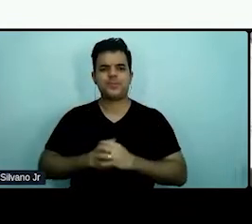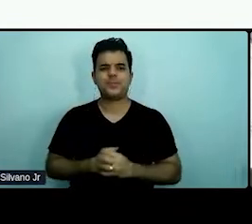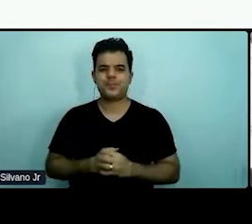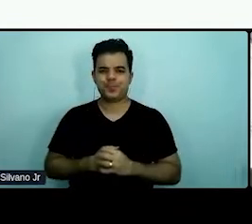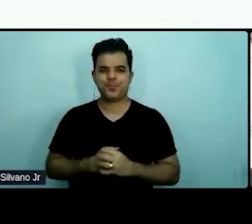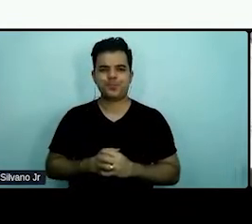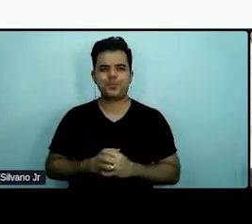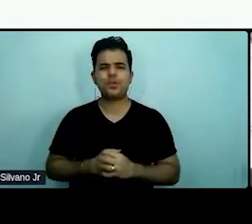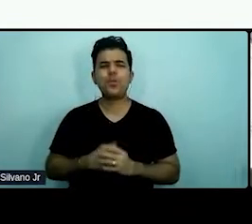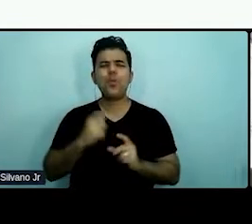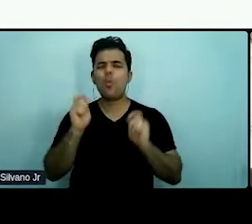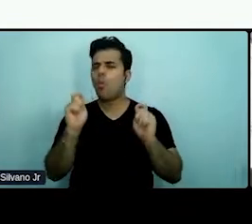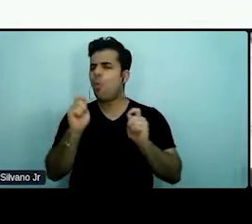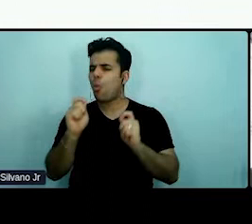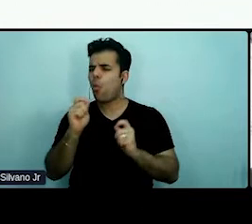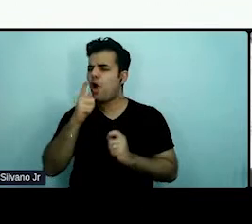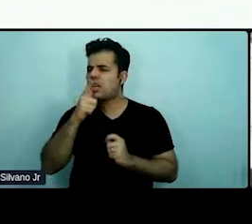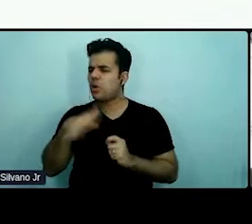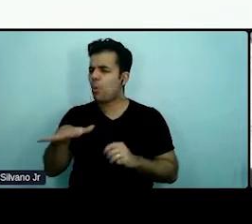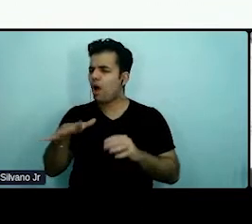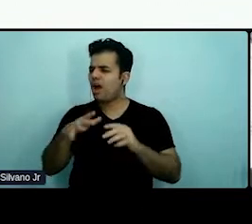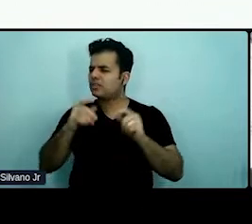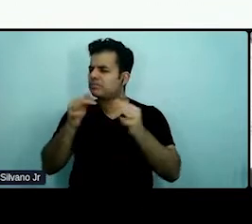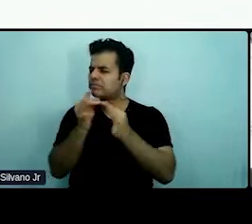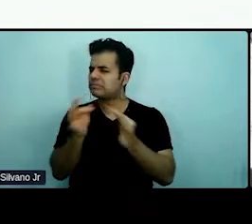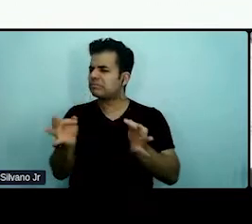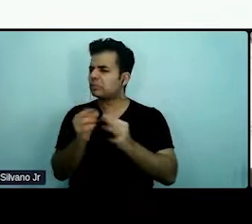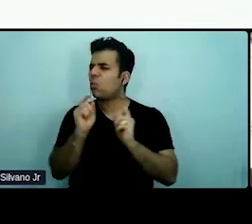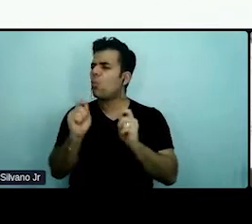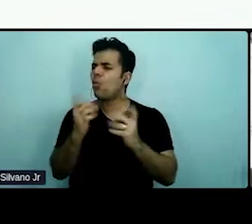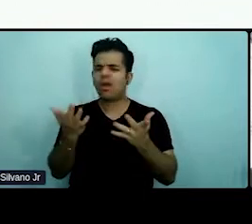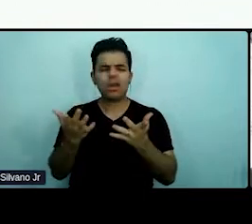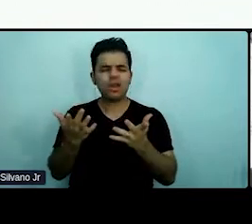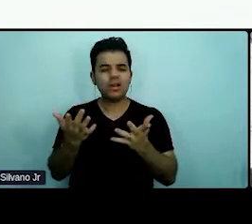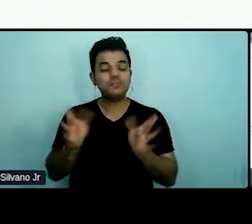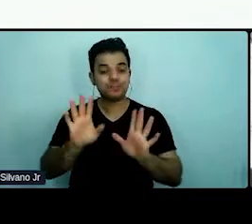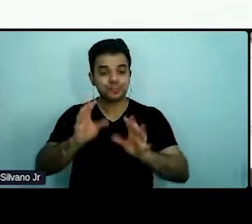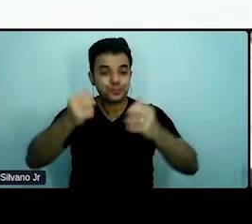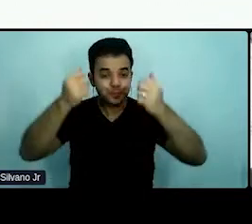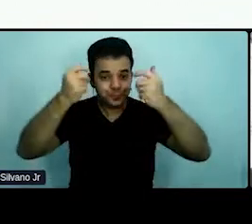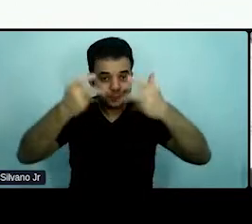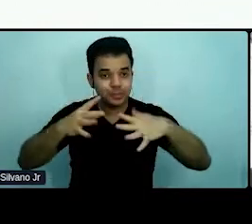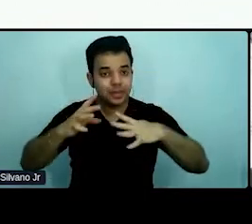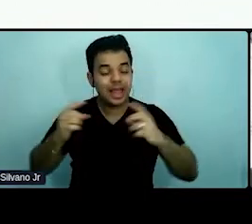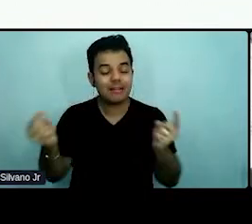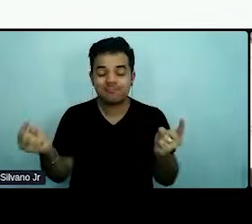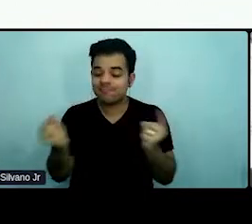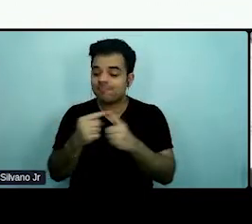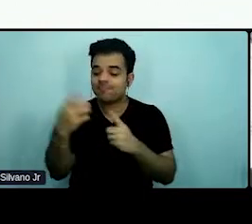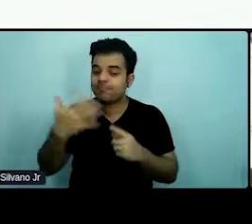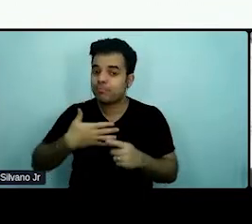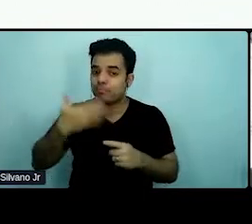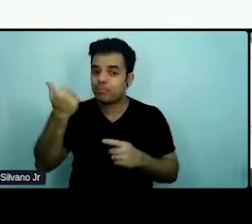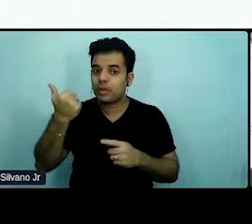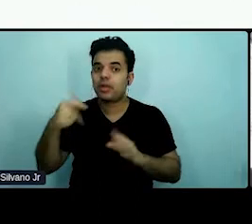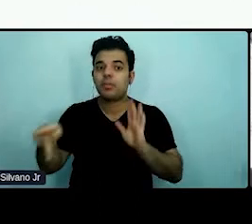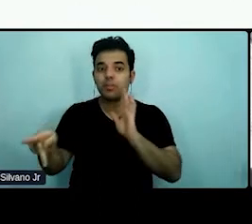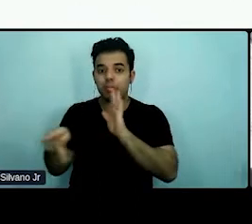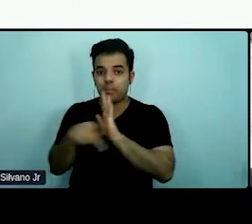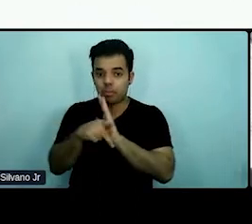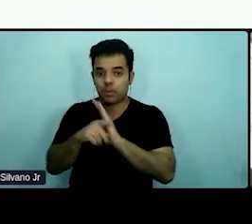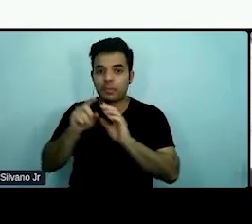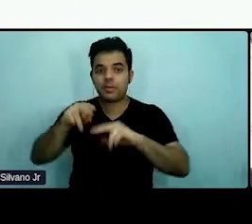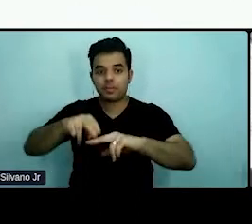Bom, o que é a linguagem simples? A linguagem simples, a melhor definição dela é dada pela International